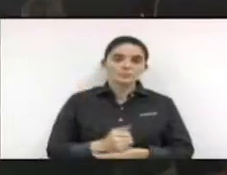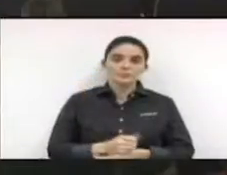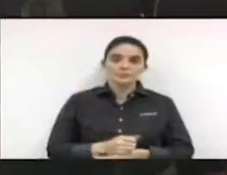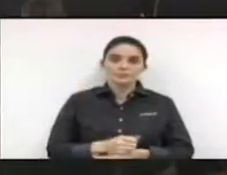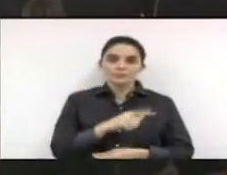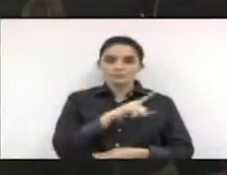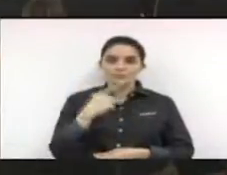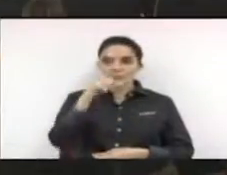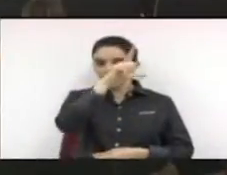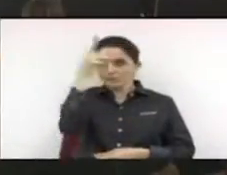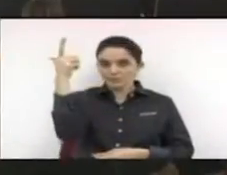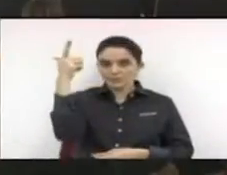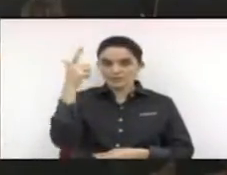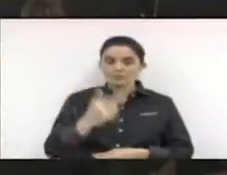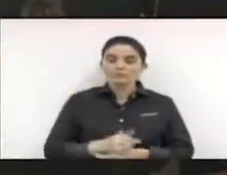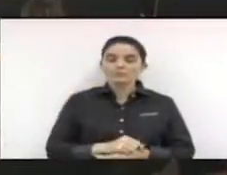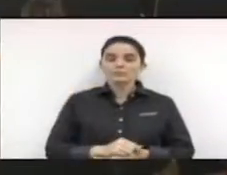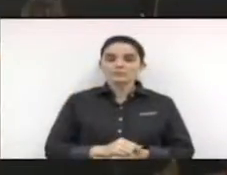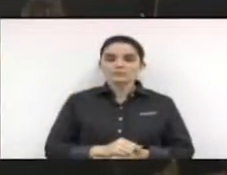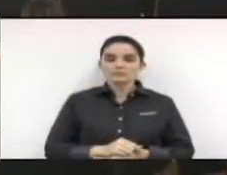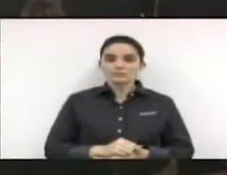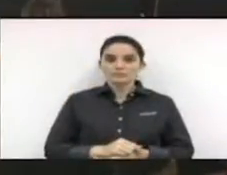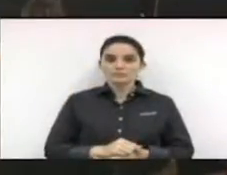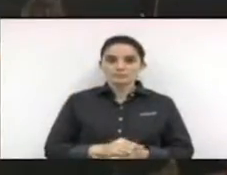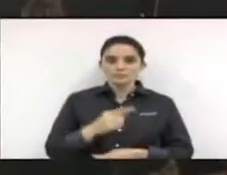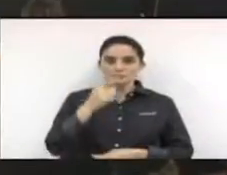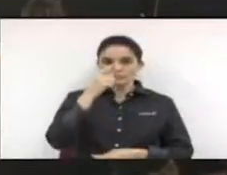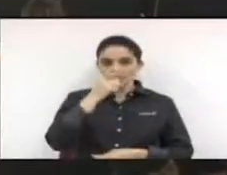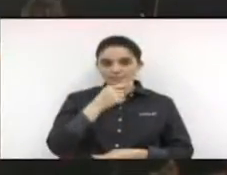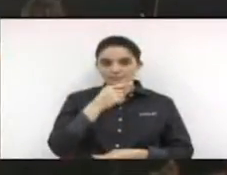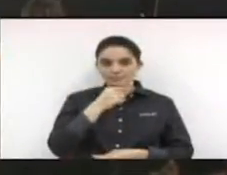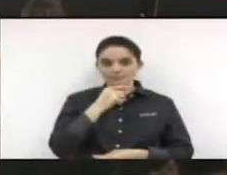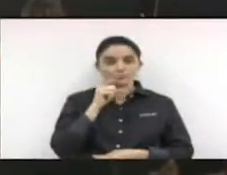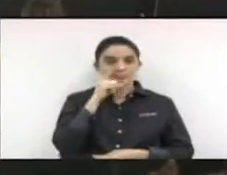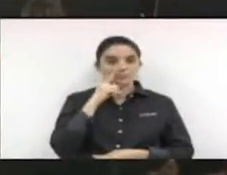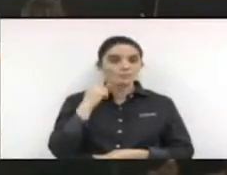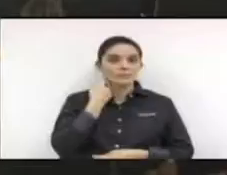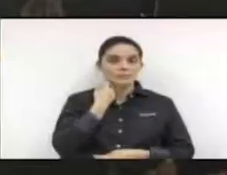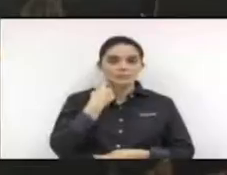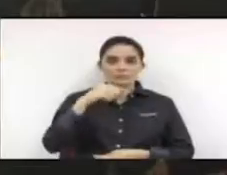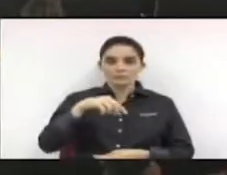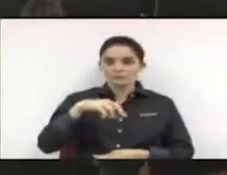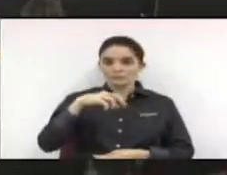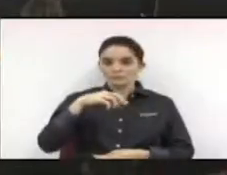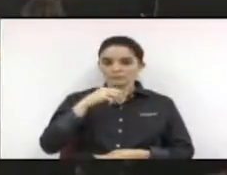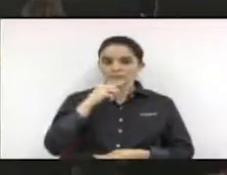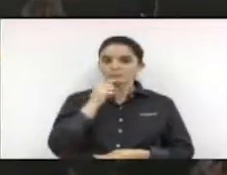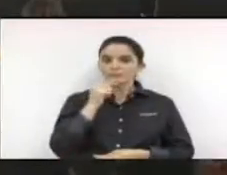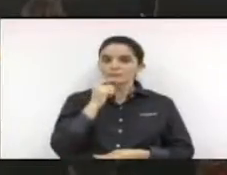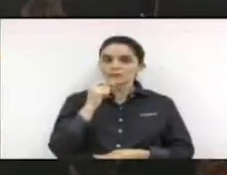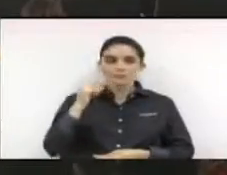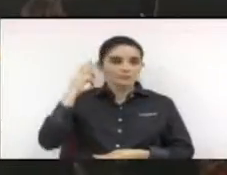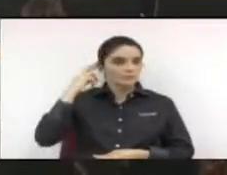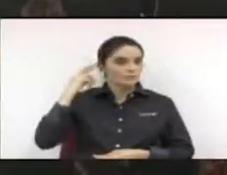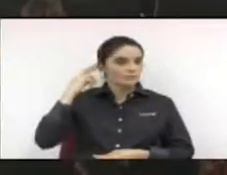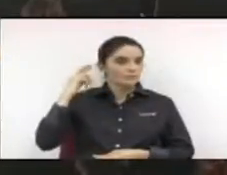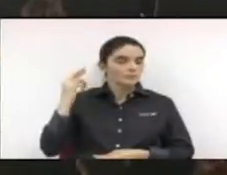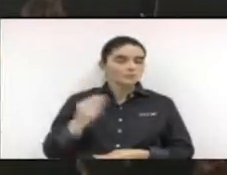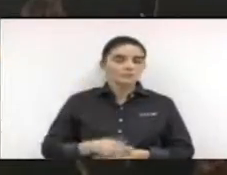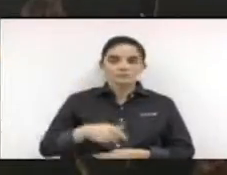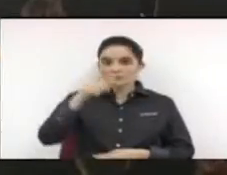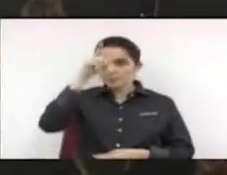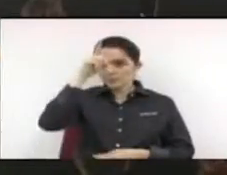Luizinho da Casa Quil, Nilton César do Santos, Dr. Raul, Ronei Costa Martins Silva, Sidney